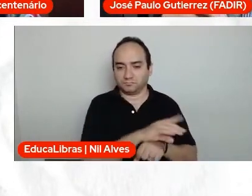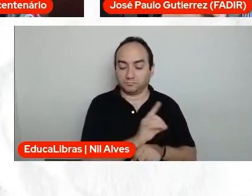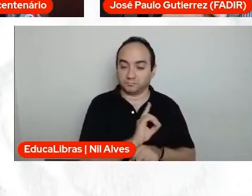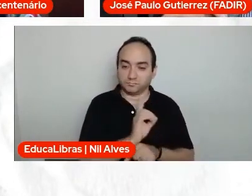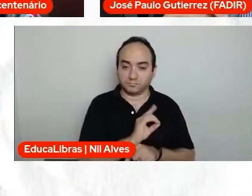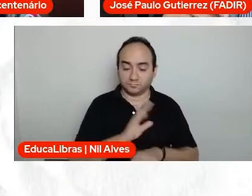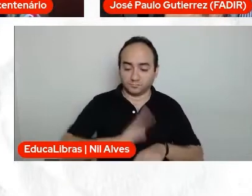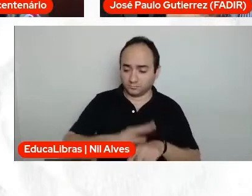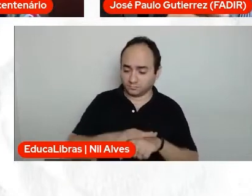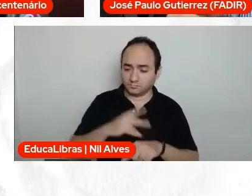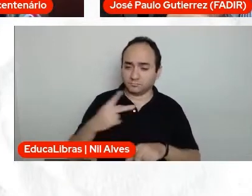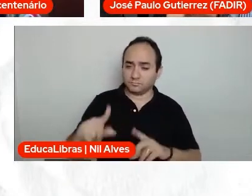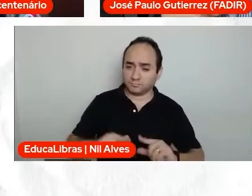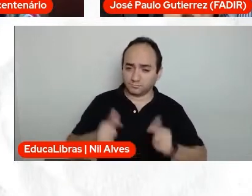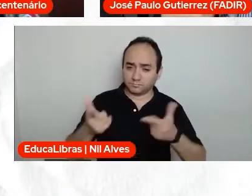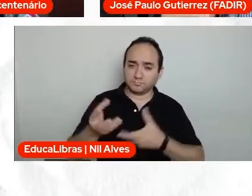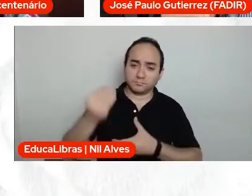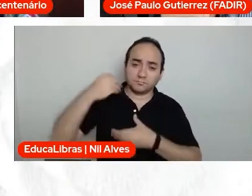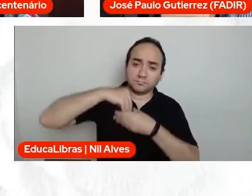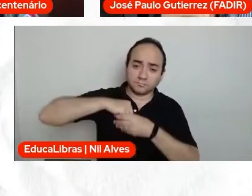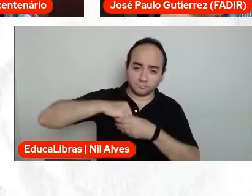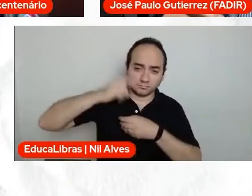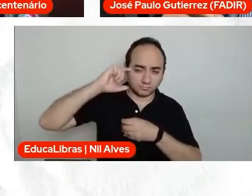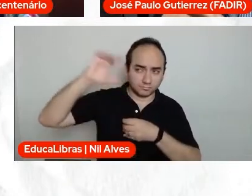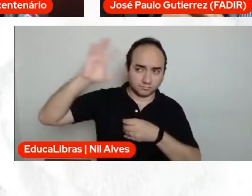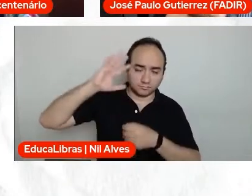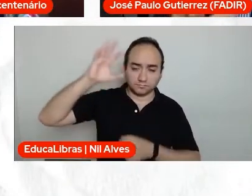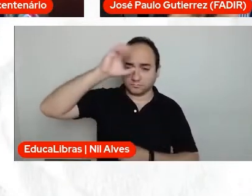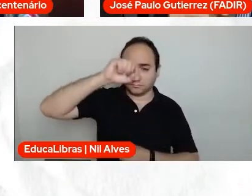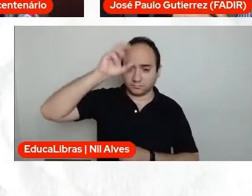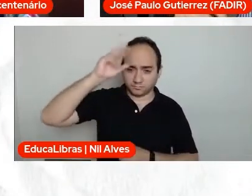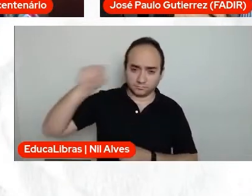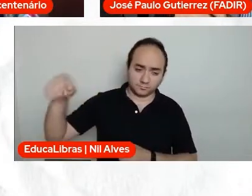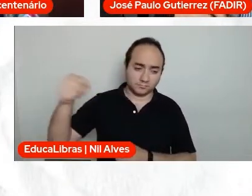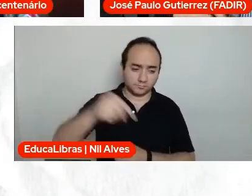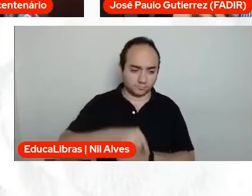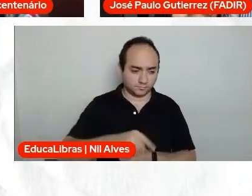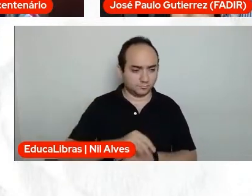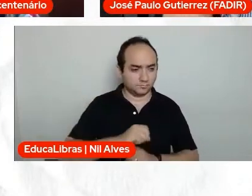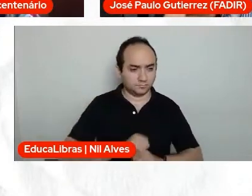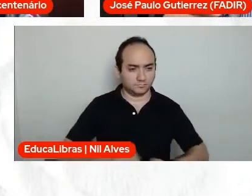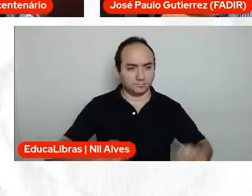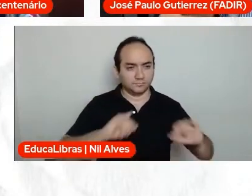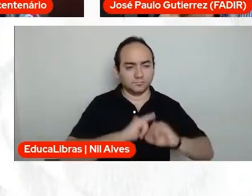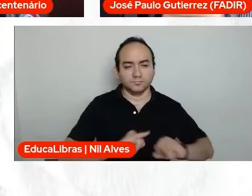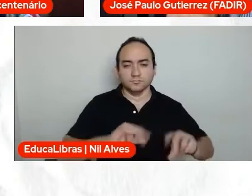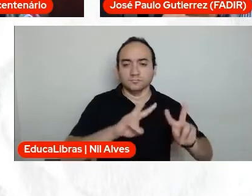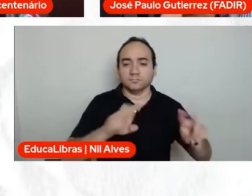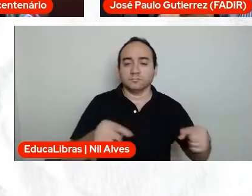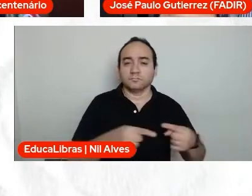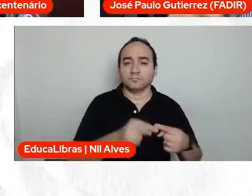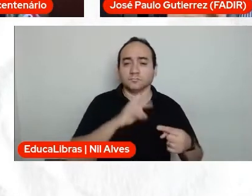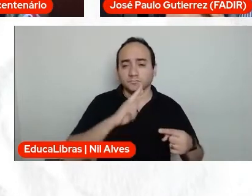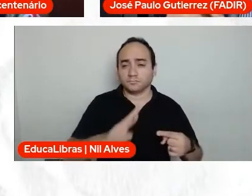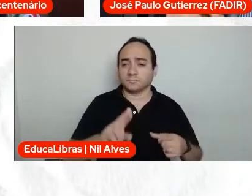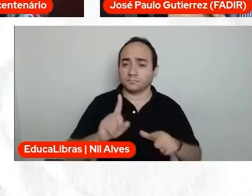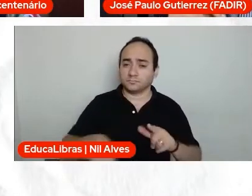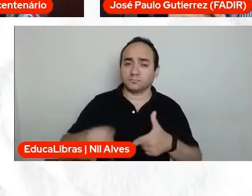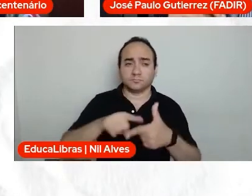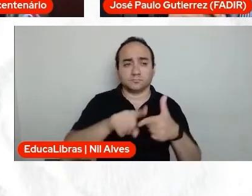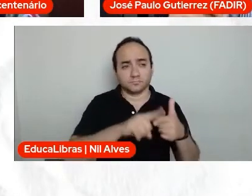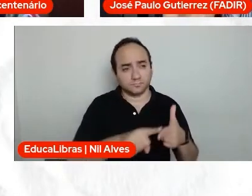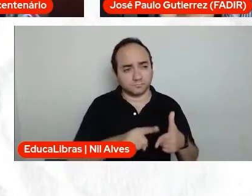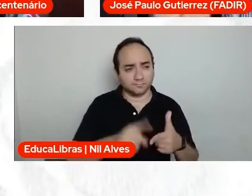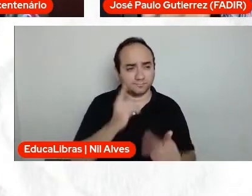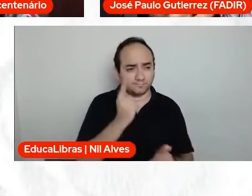eles mesmos aprendem com a realidade que eles estão inseridos a trazer respostas para problemas que eles vivenciam,